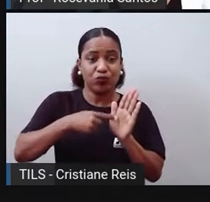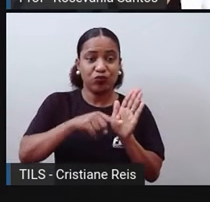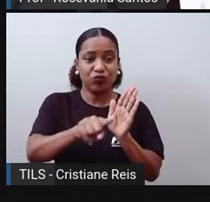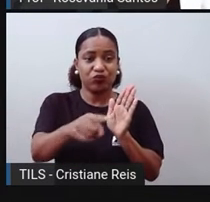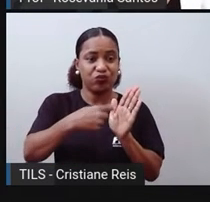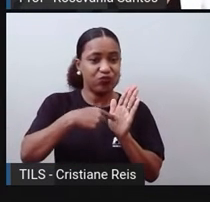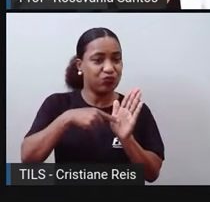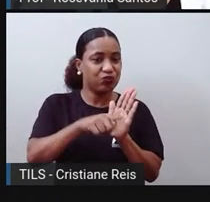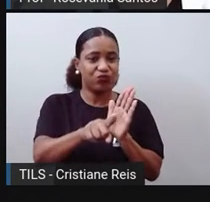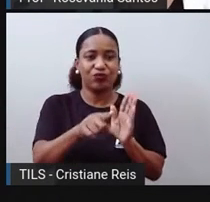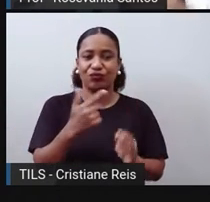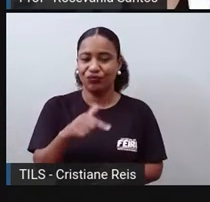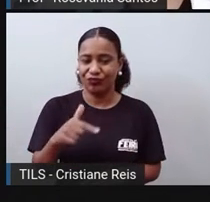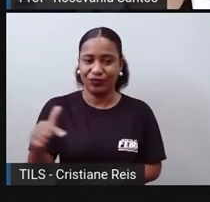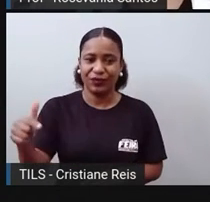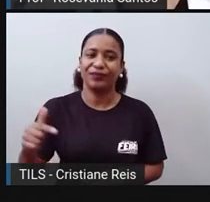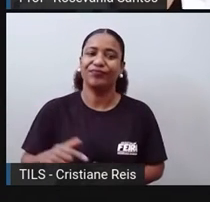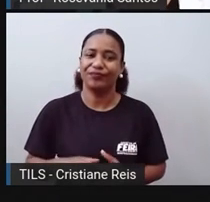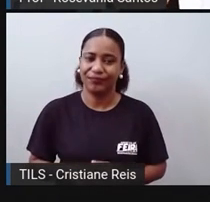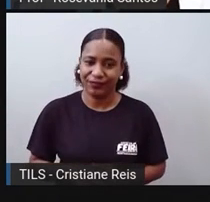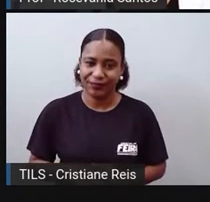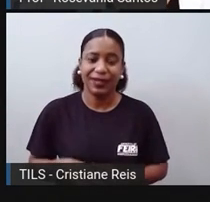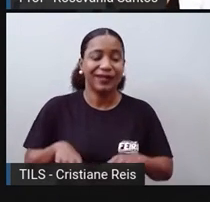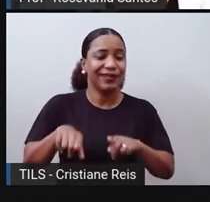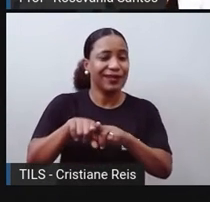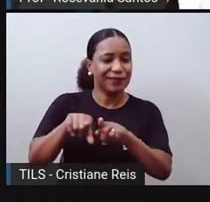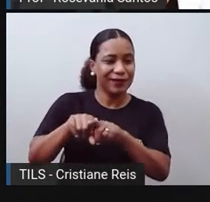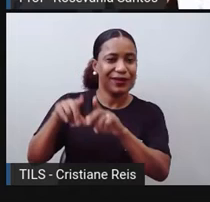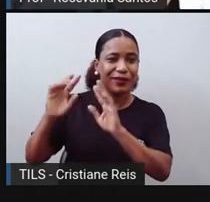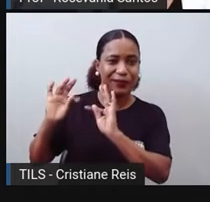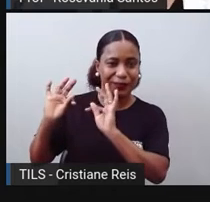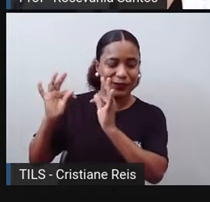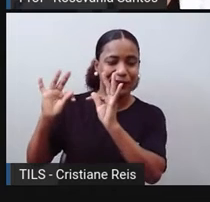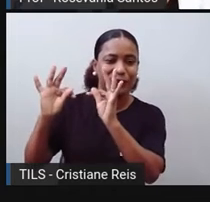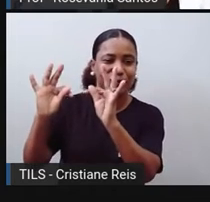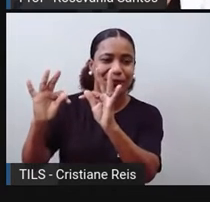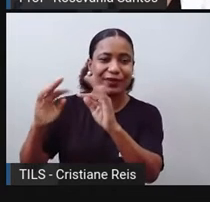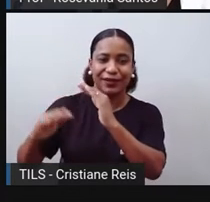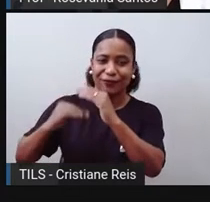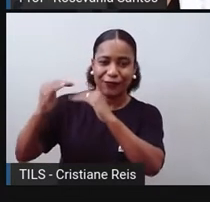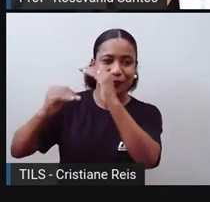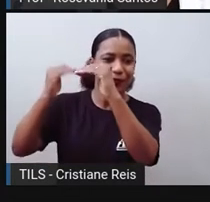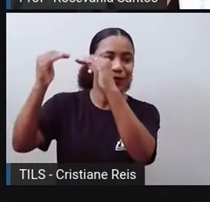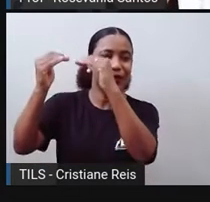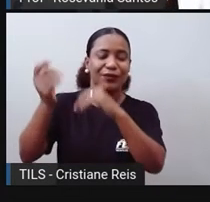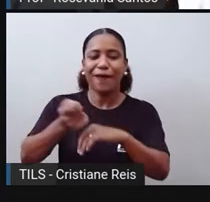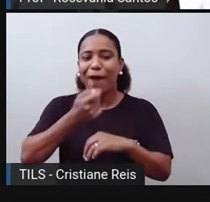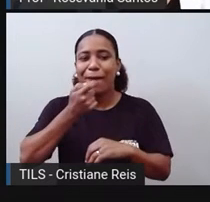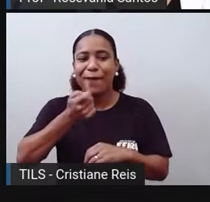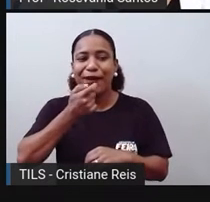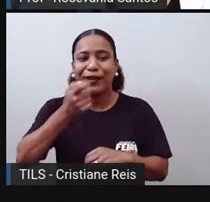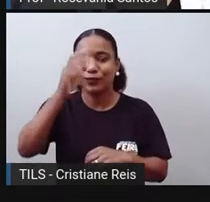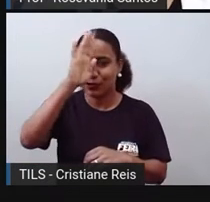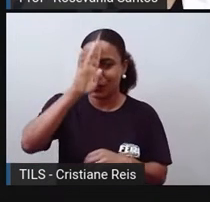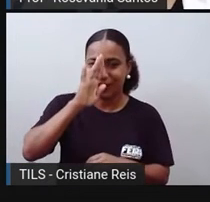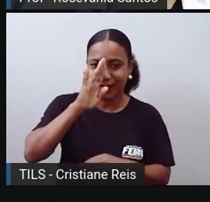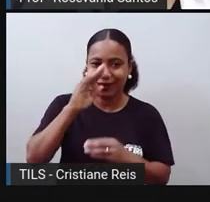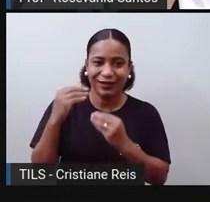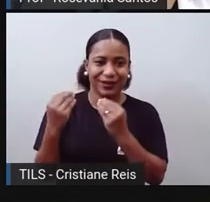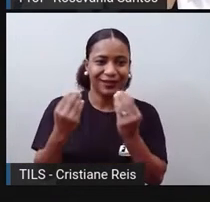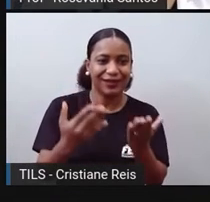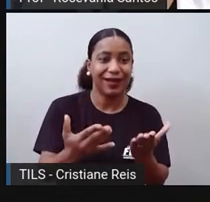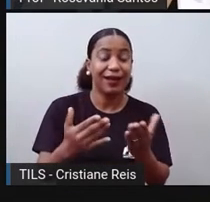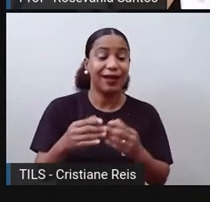a acesso a isso, né? Com distribuição de remédios gratuitos, as campanhas de